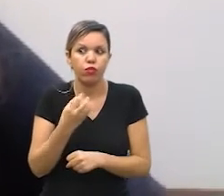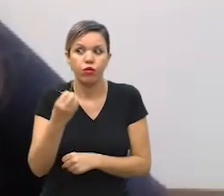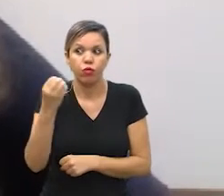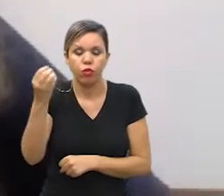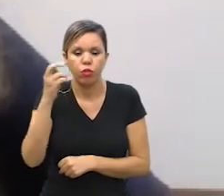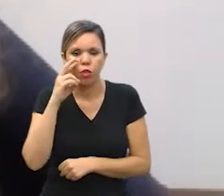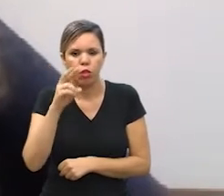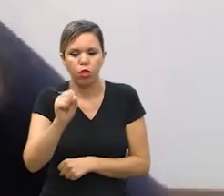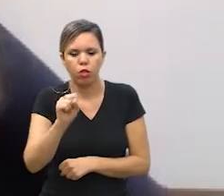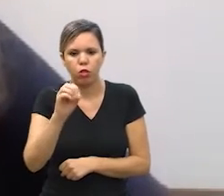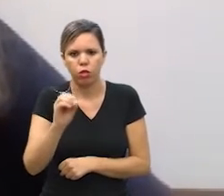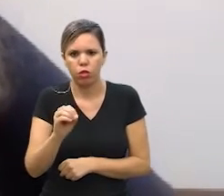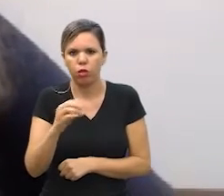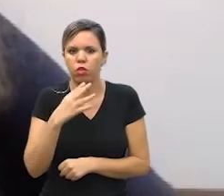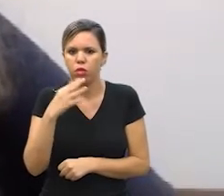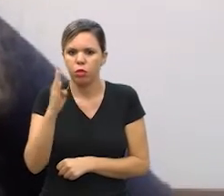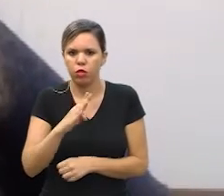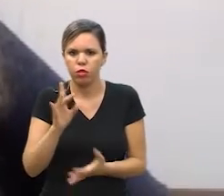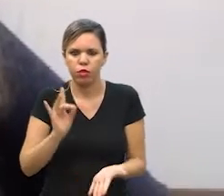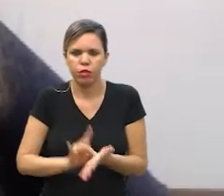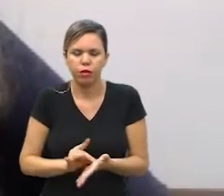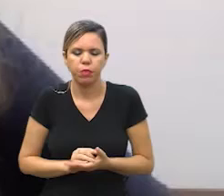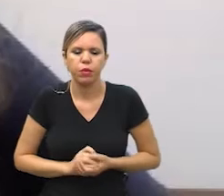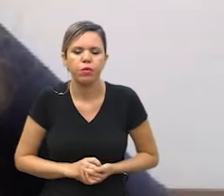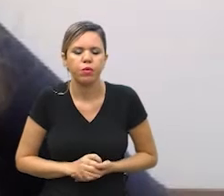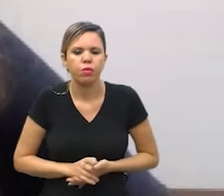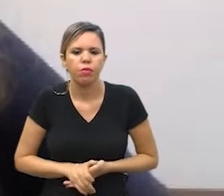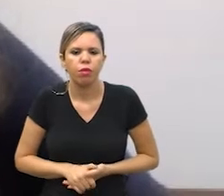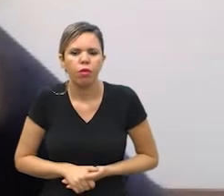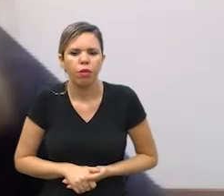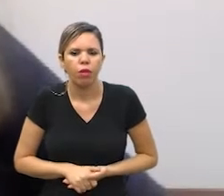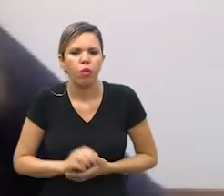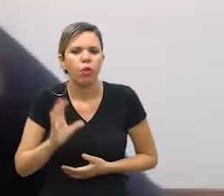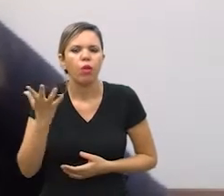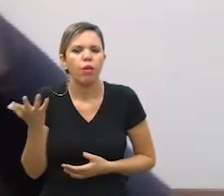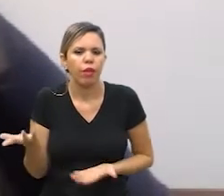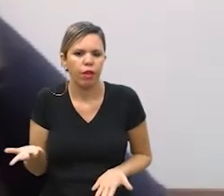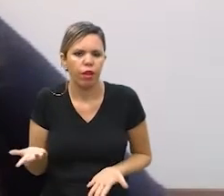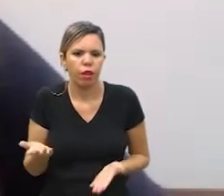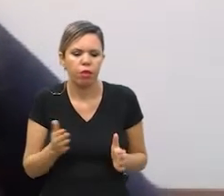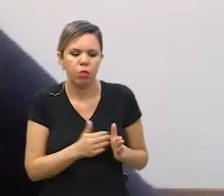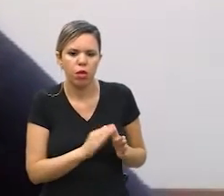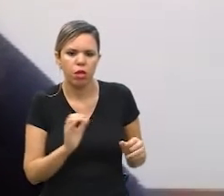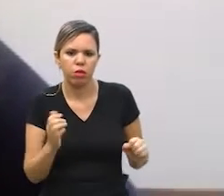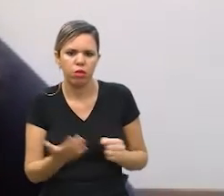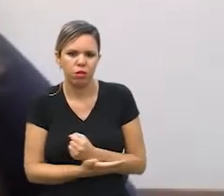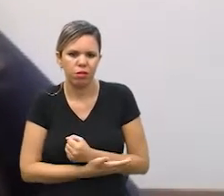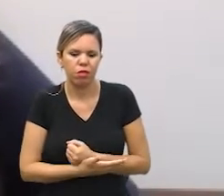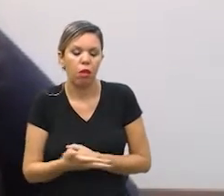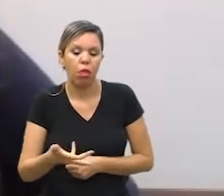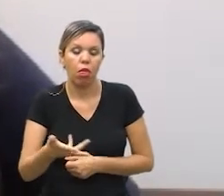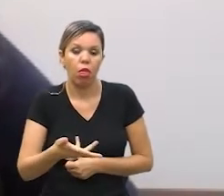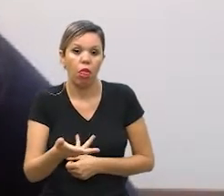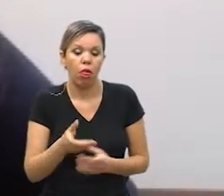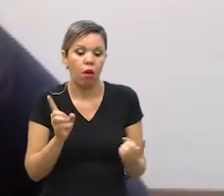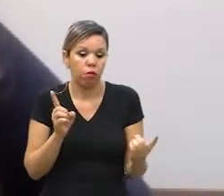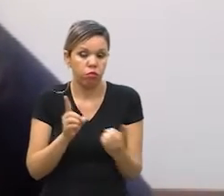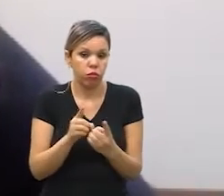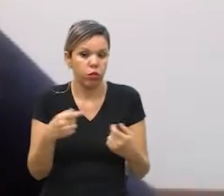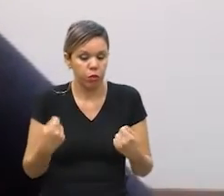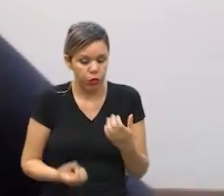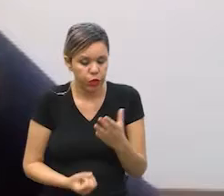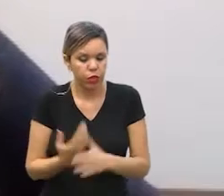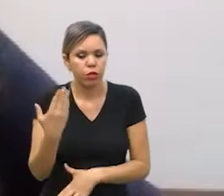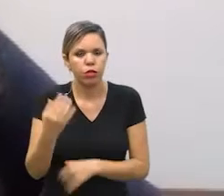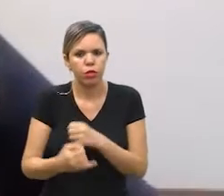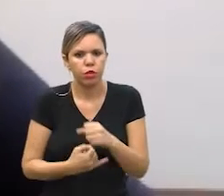gente no SES para conhecer o Brasil de verdade e o que o que aconteceu na pandemia foi uma aceleração desse processo que já